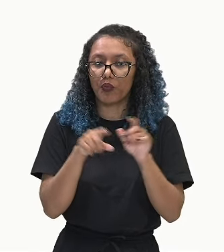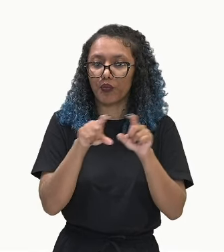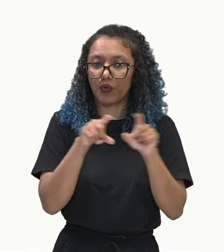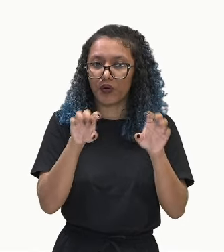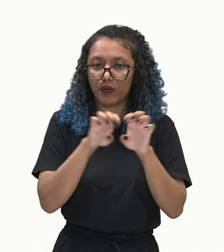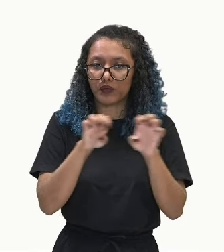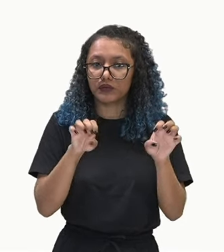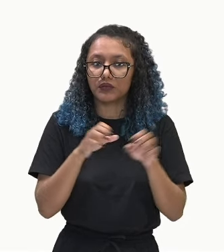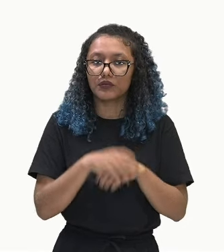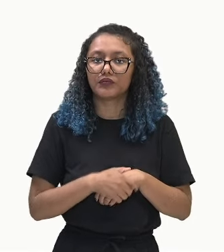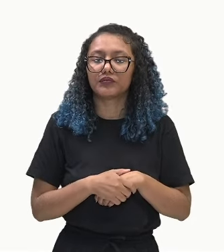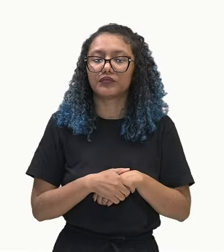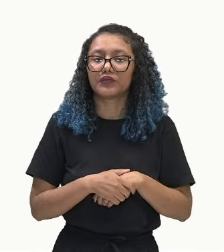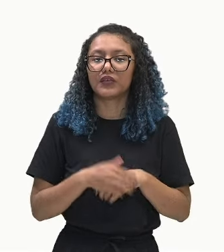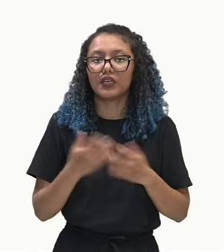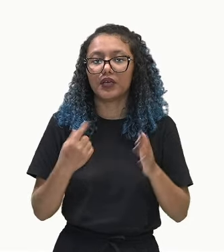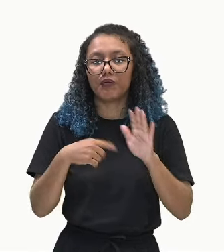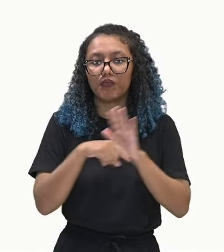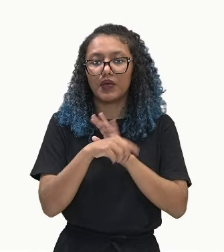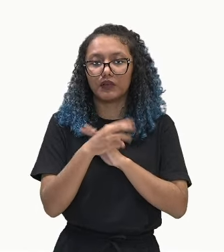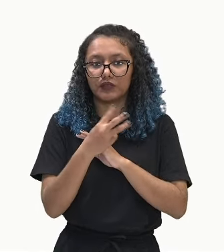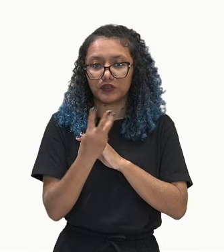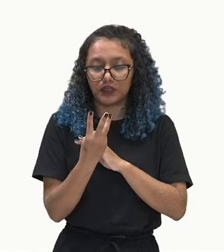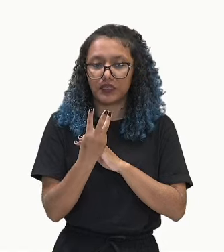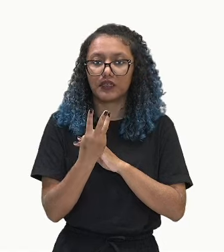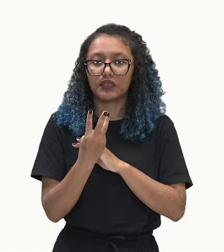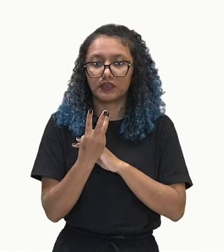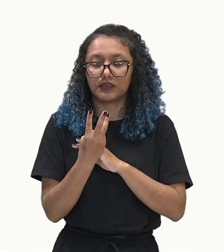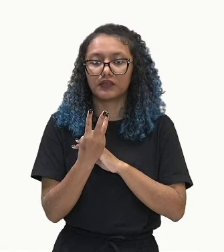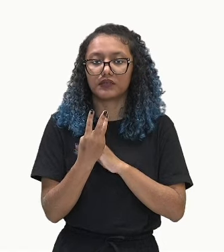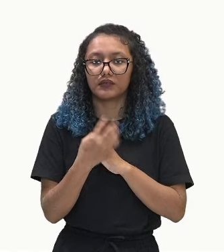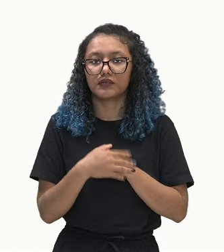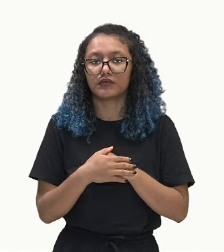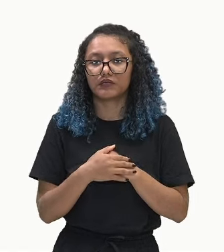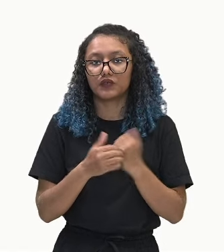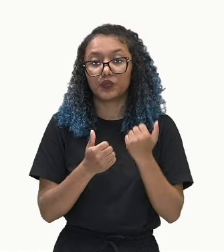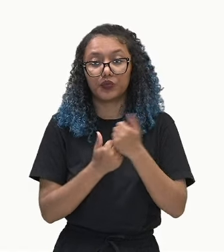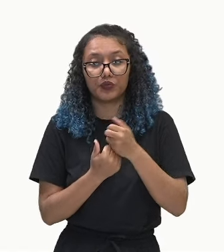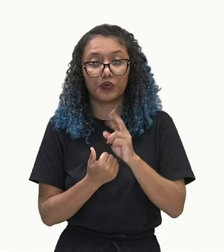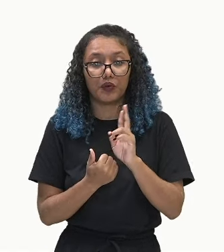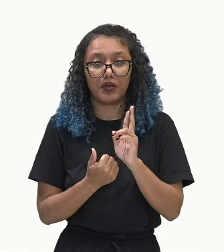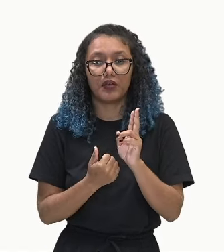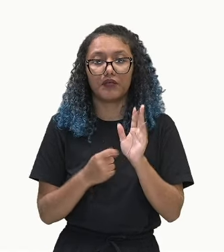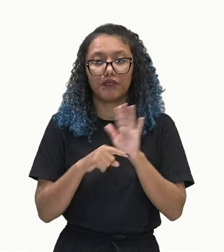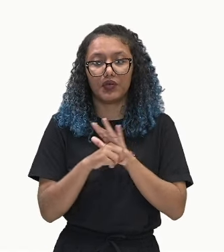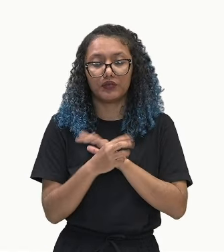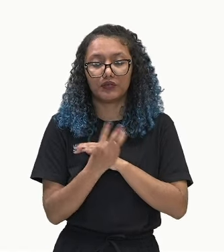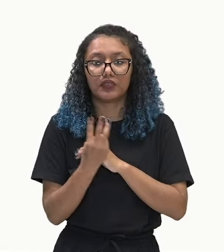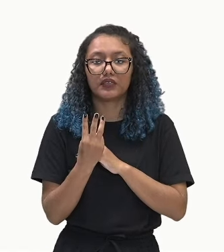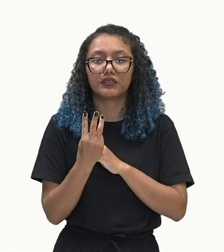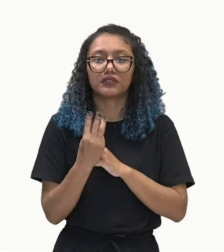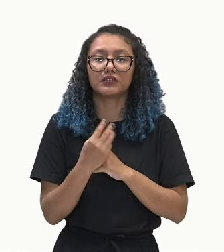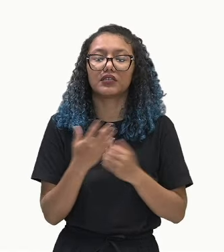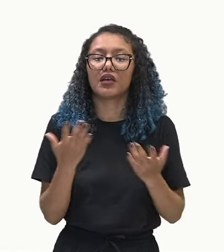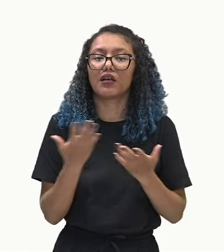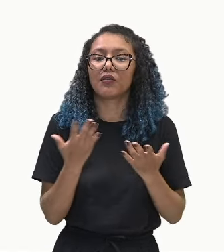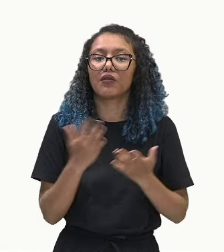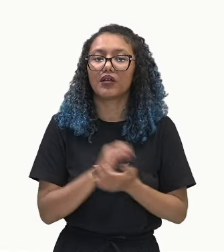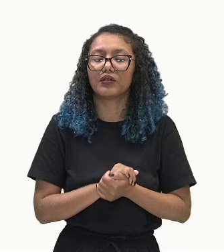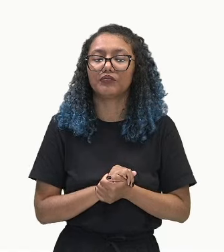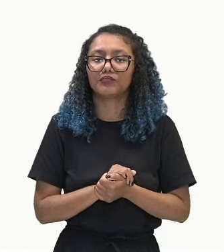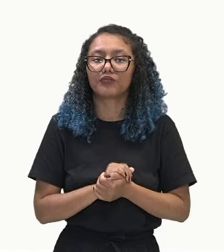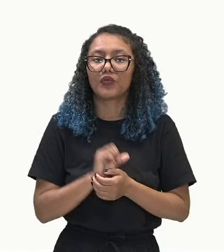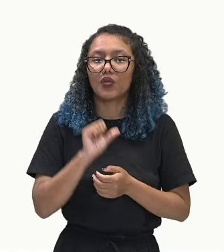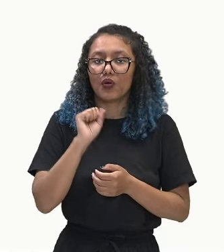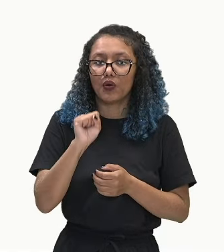e menos 3, a gente substitui no lugar do r, nós vamos ter 8 menos menos